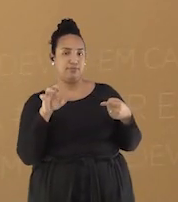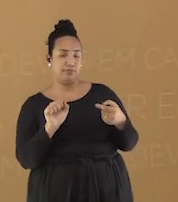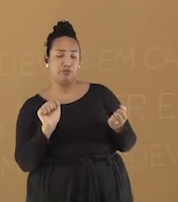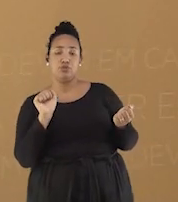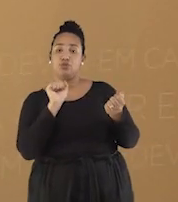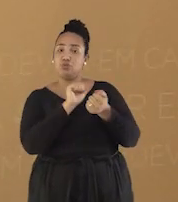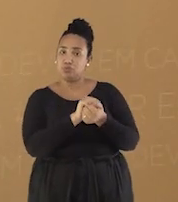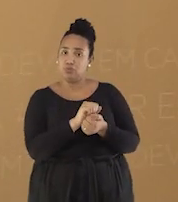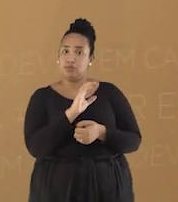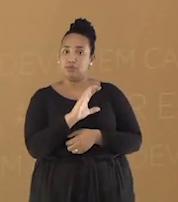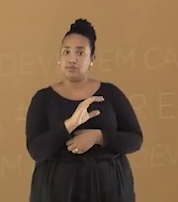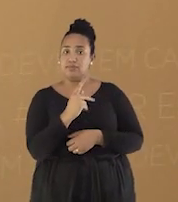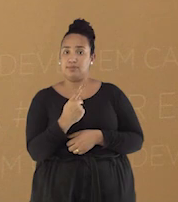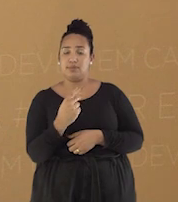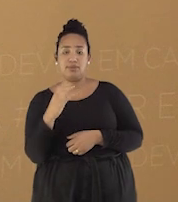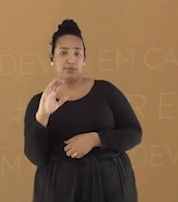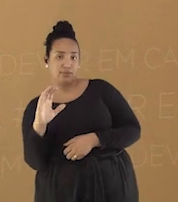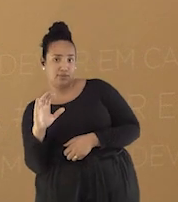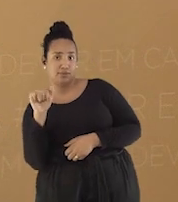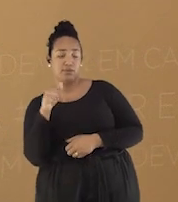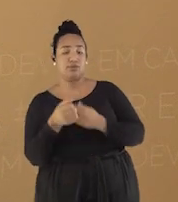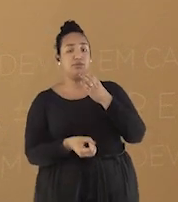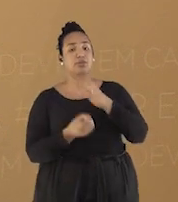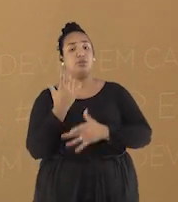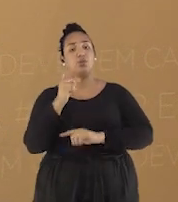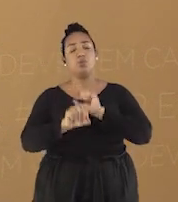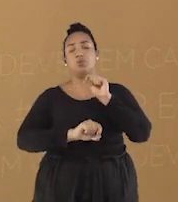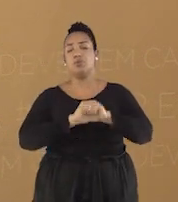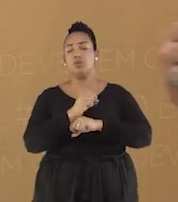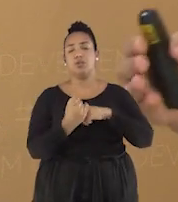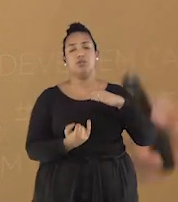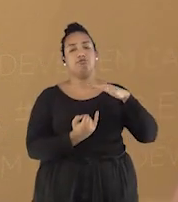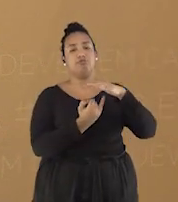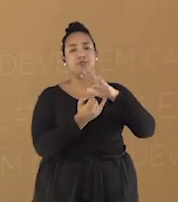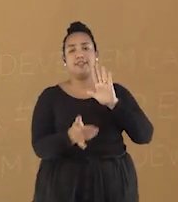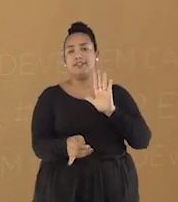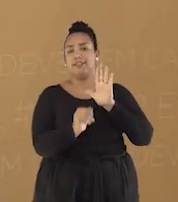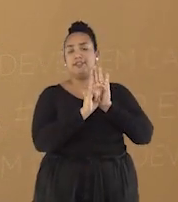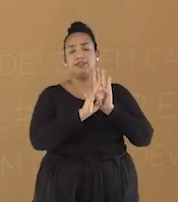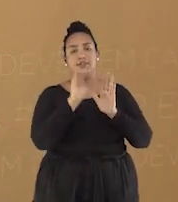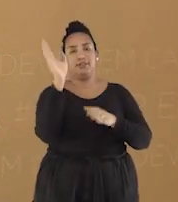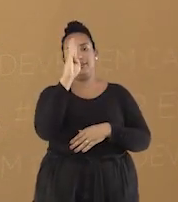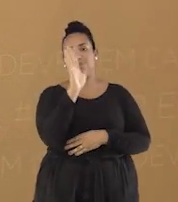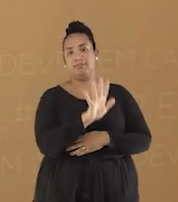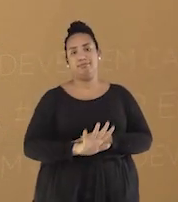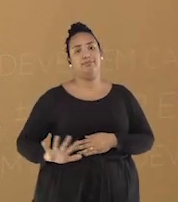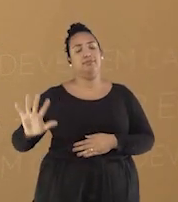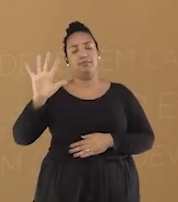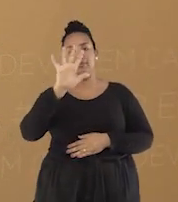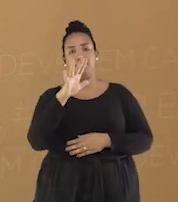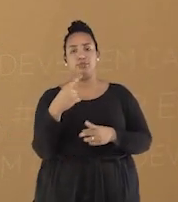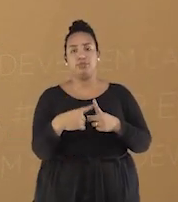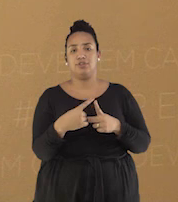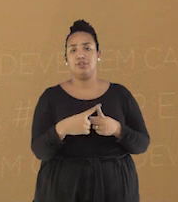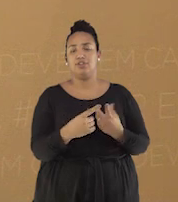CPC, colaborou para a consolidação da entidade em todo o território brasileiro por meio do encontro de estudantes de várias